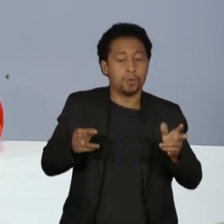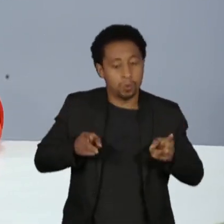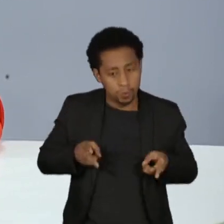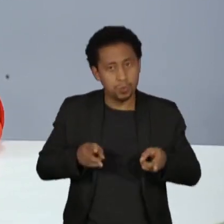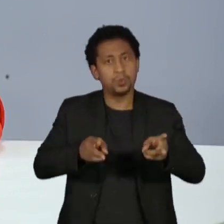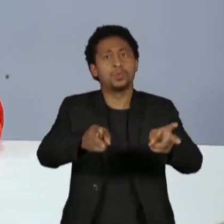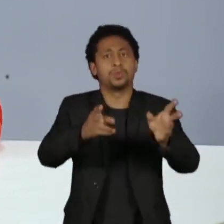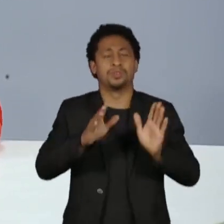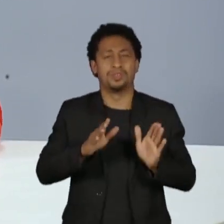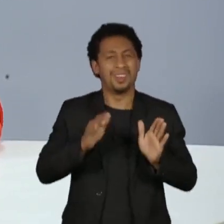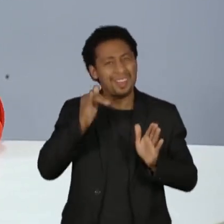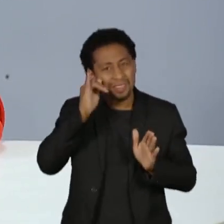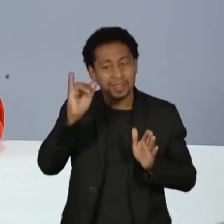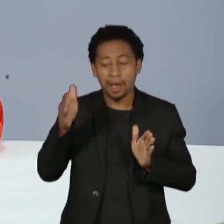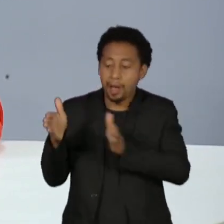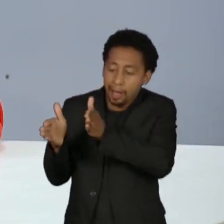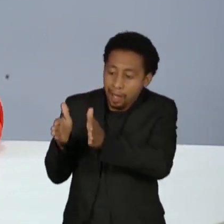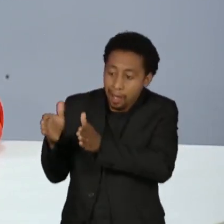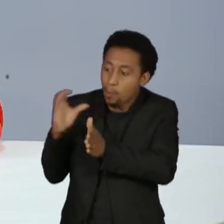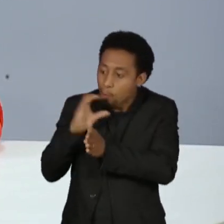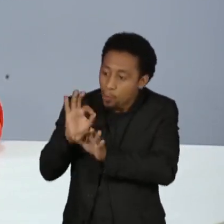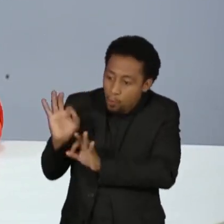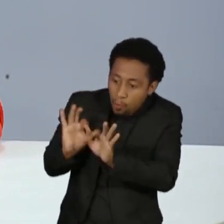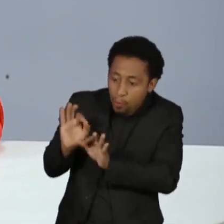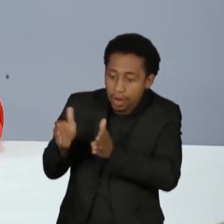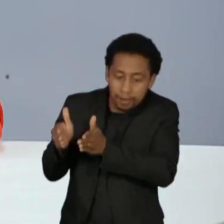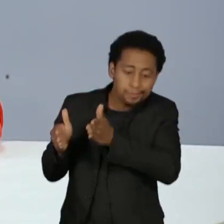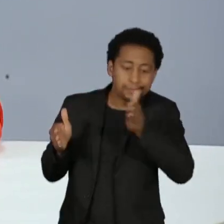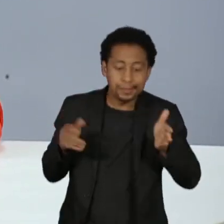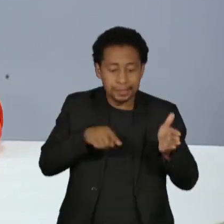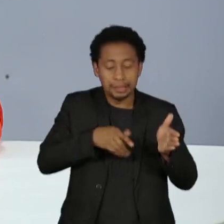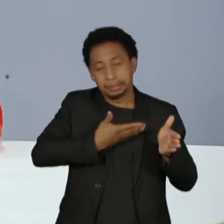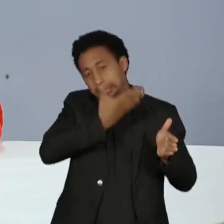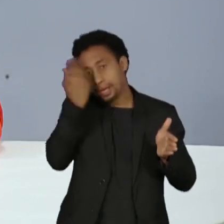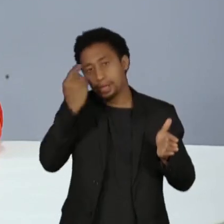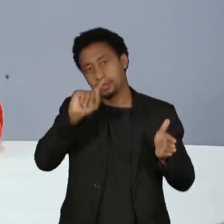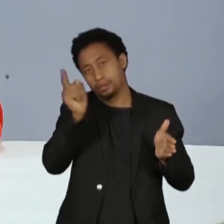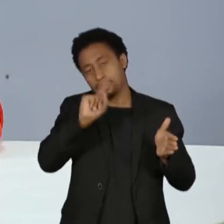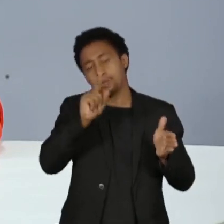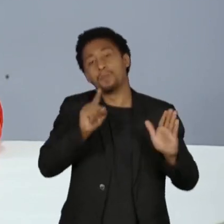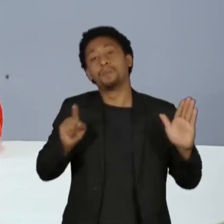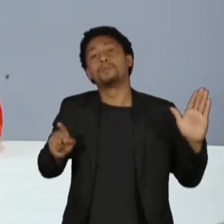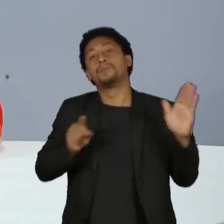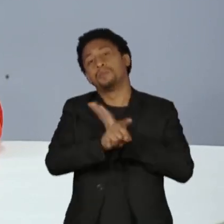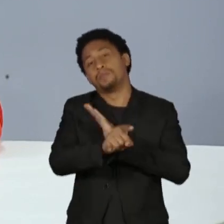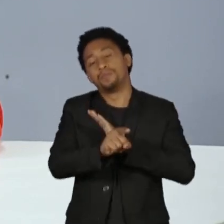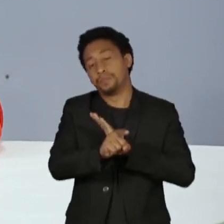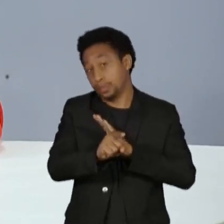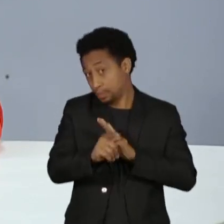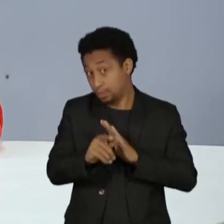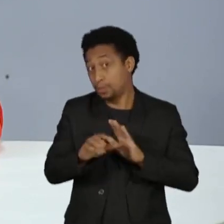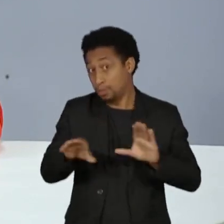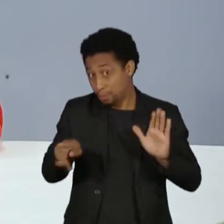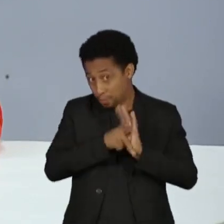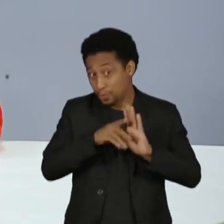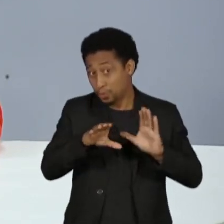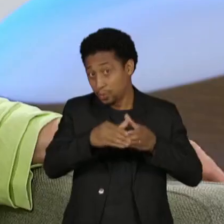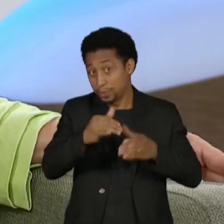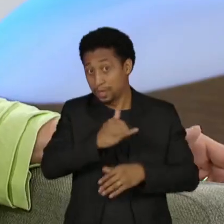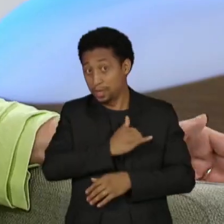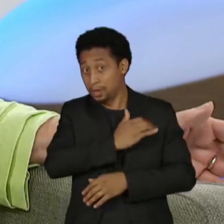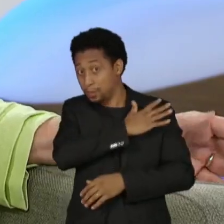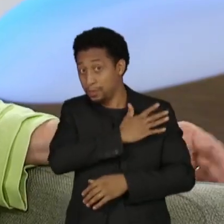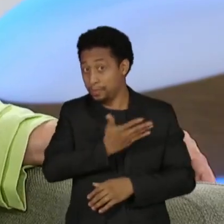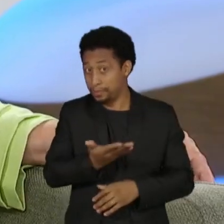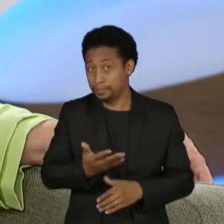esqueça, para que não fique só uma ação pontual. Eu estou perguntando especificamente no caso dos Yanomami. Não,